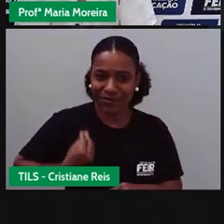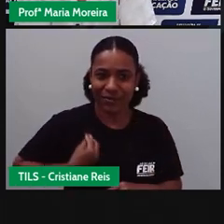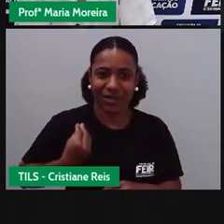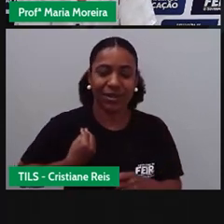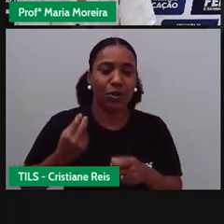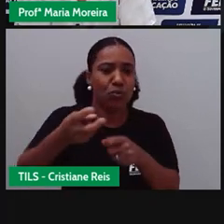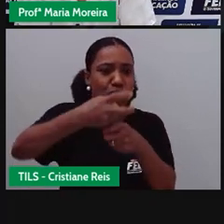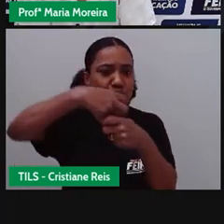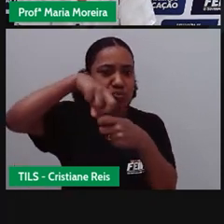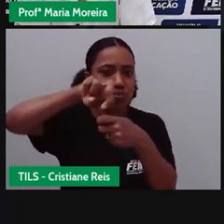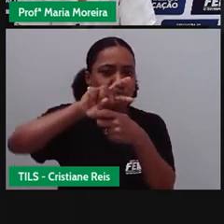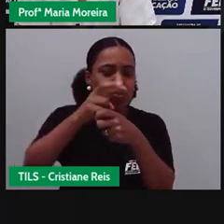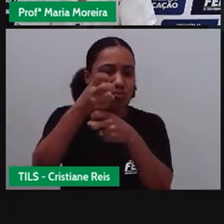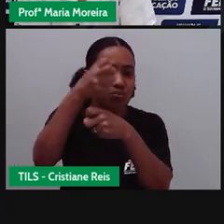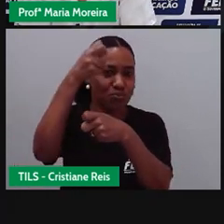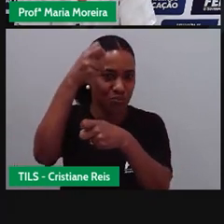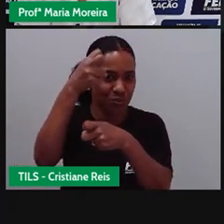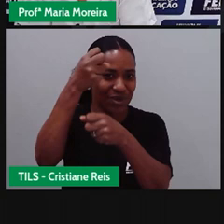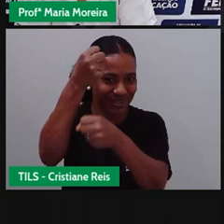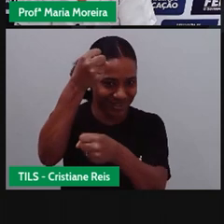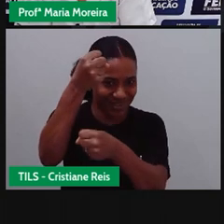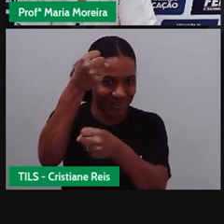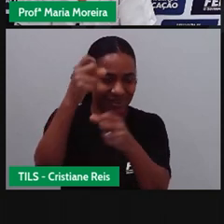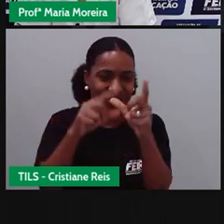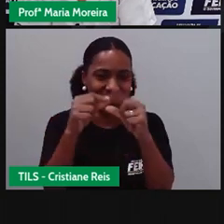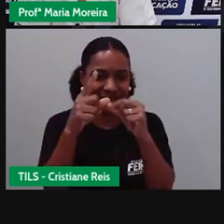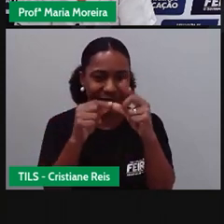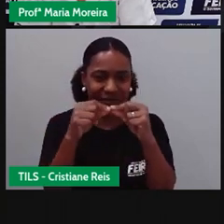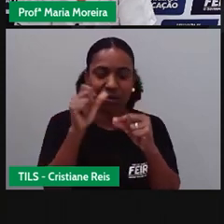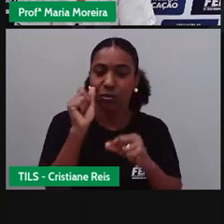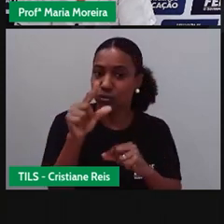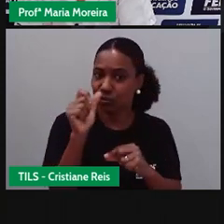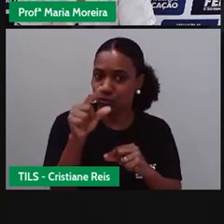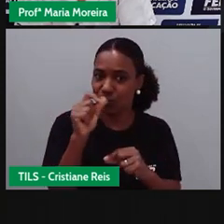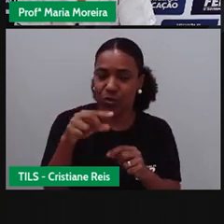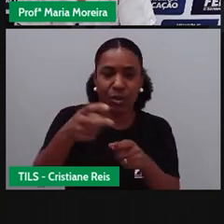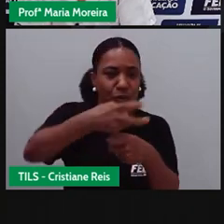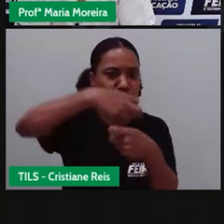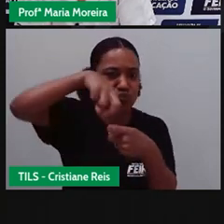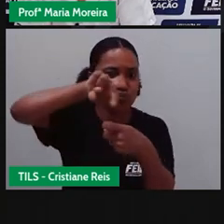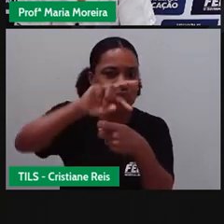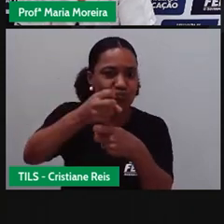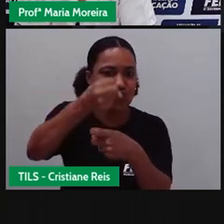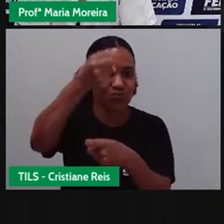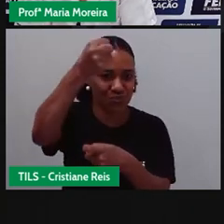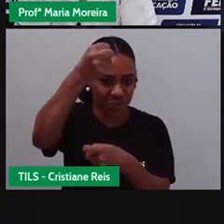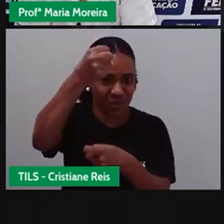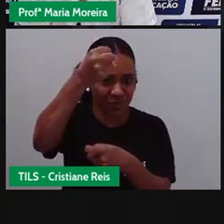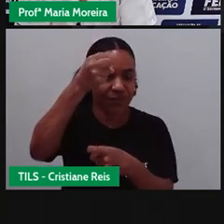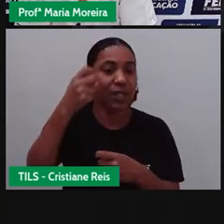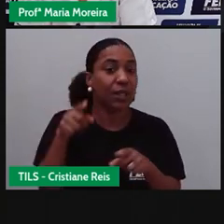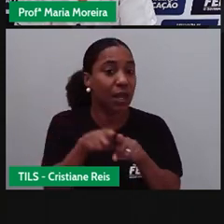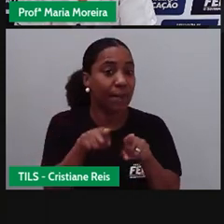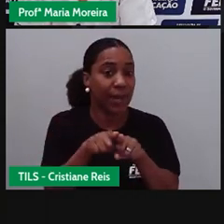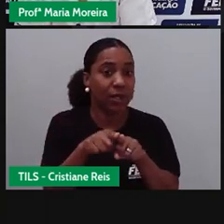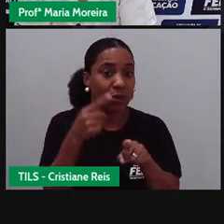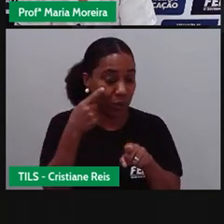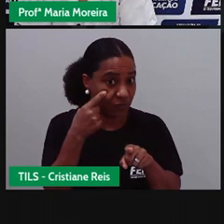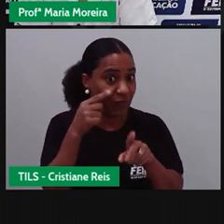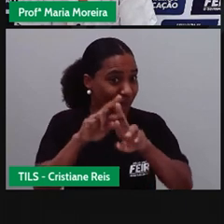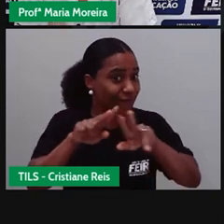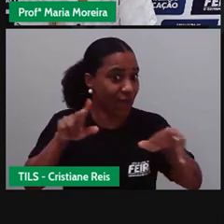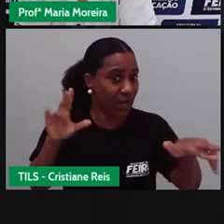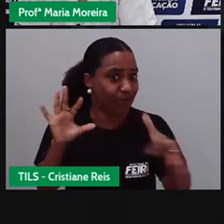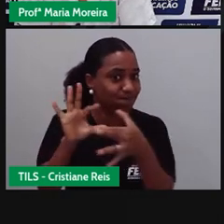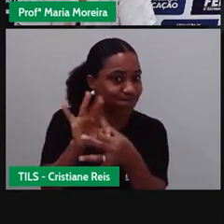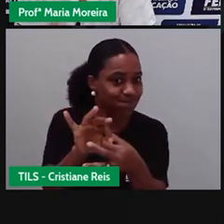e também o que é a estrela da vida, que é azul, e aí tem um bastão e a serpente. E aí, fizemos essas retomadas com